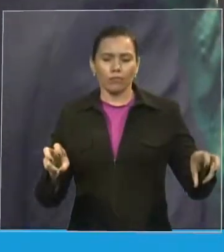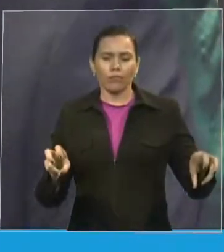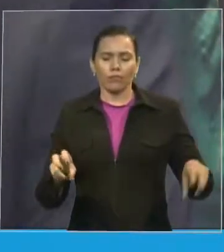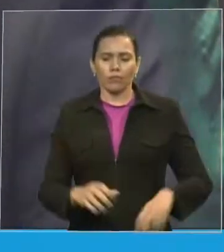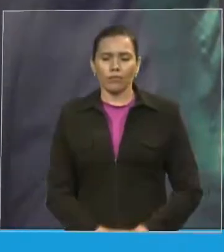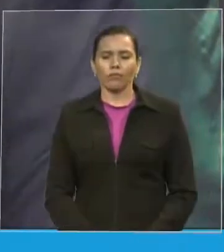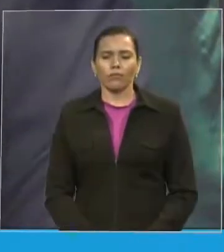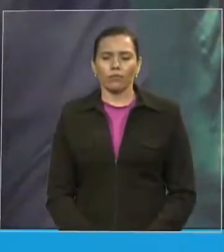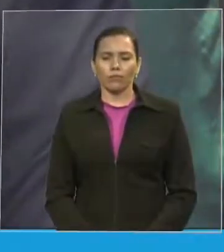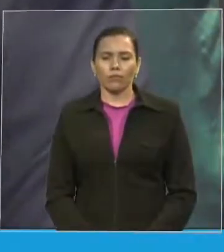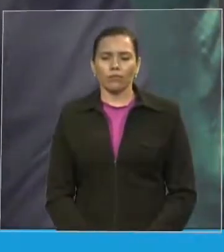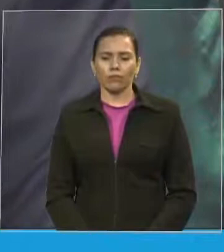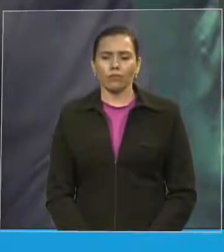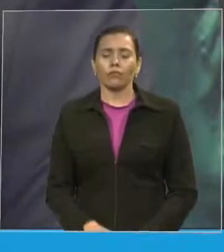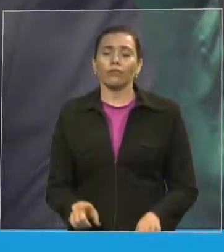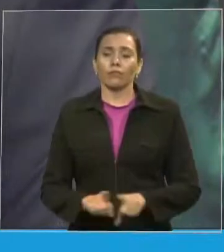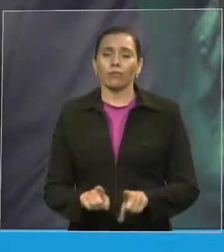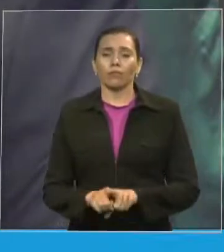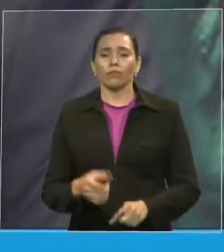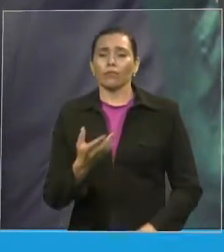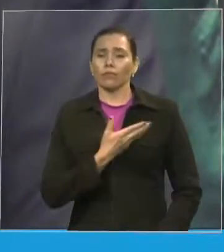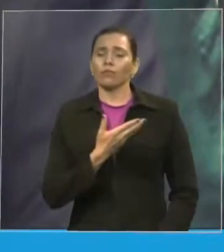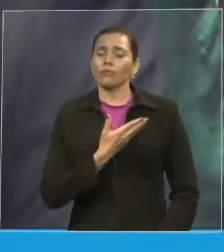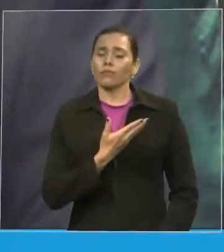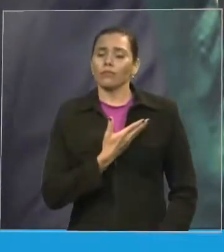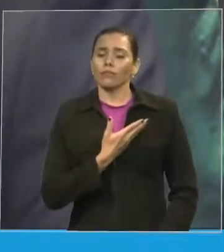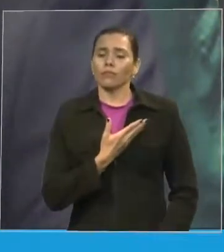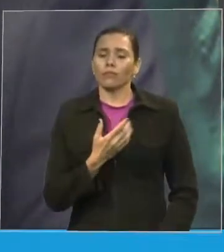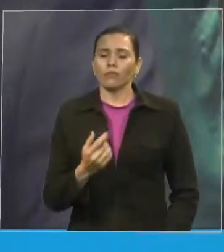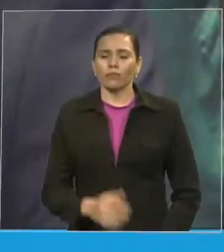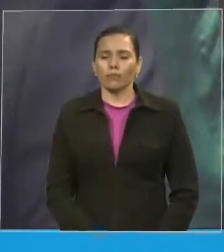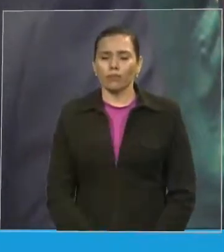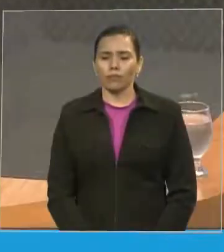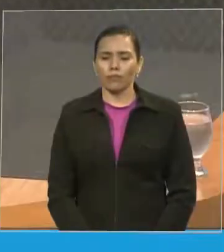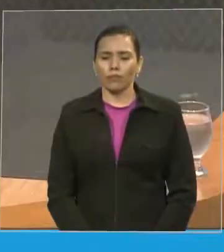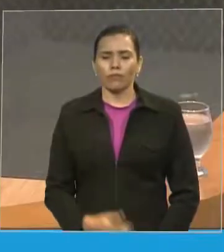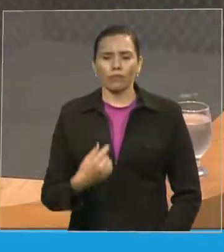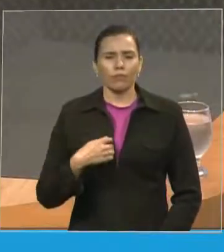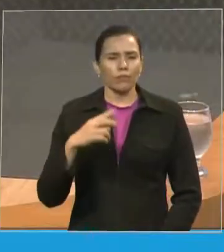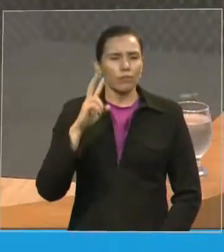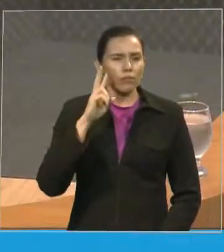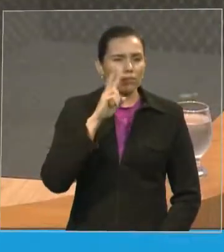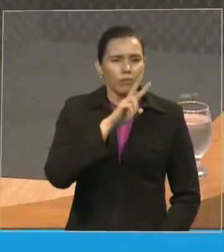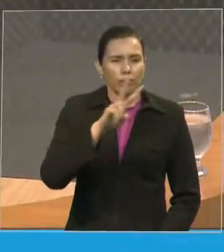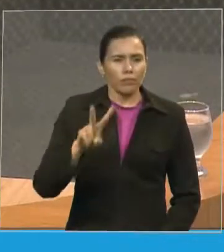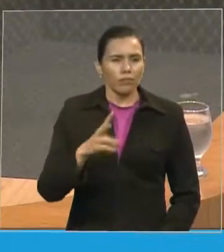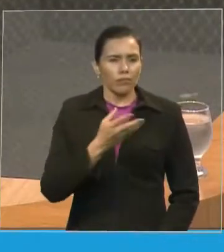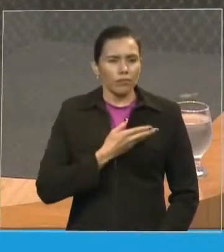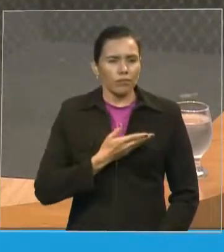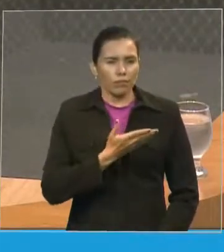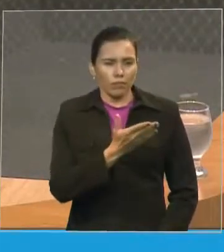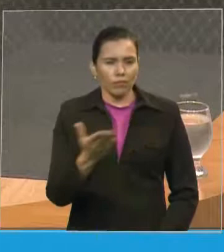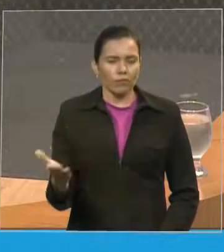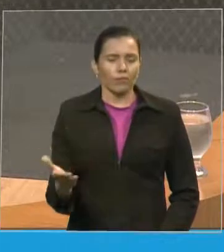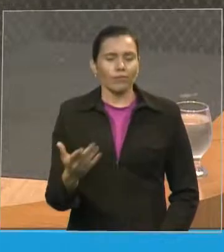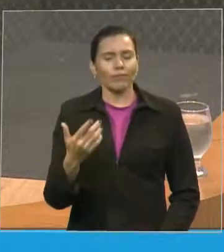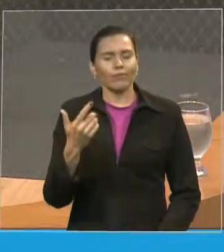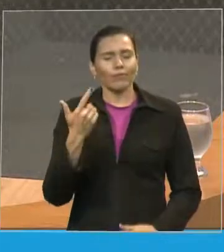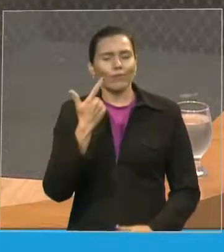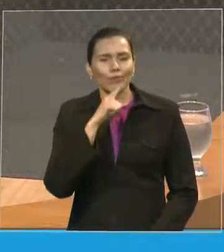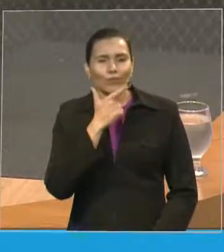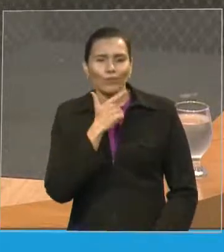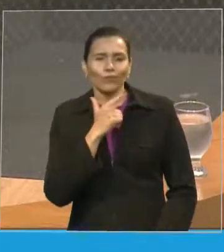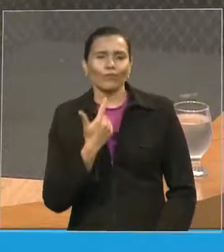amigos que têm recebido, a todos nós que vimos de fora. E com tanto carinho, com esse sorriso maranhense,